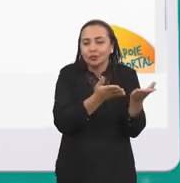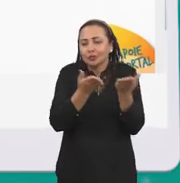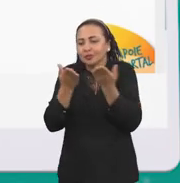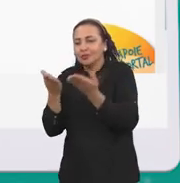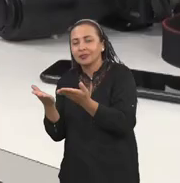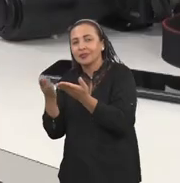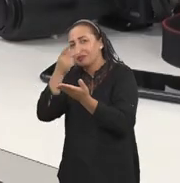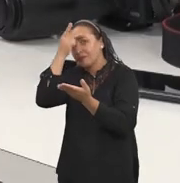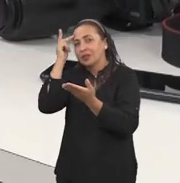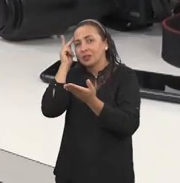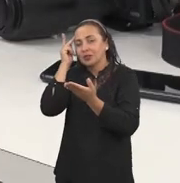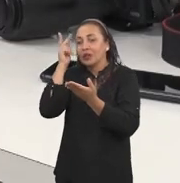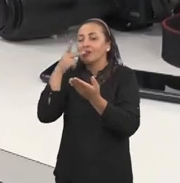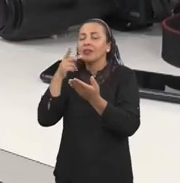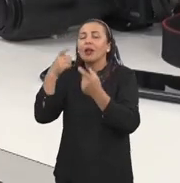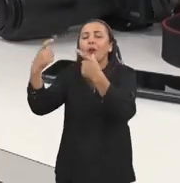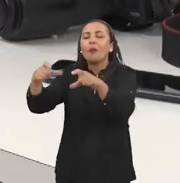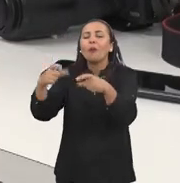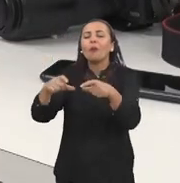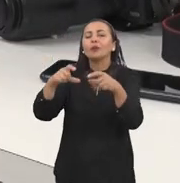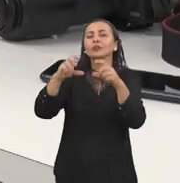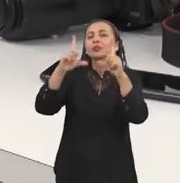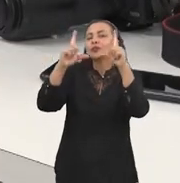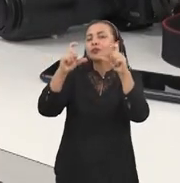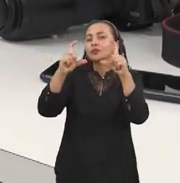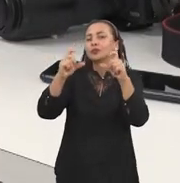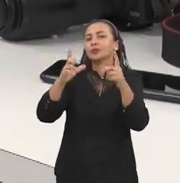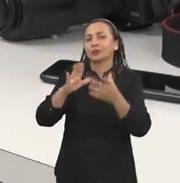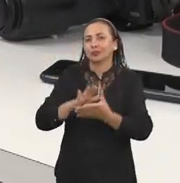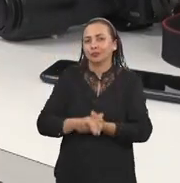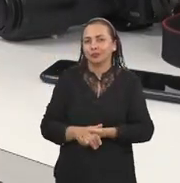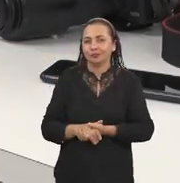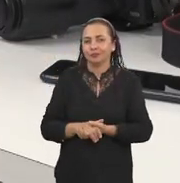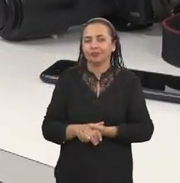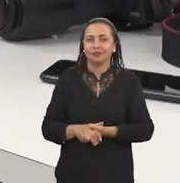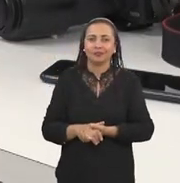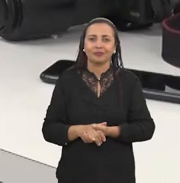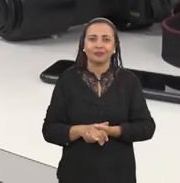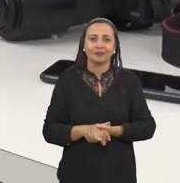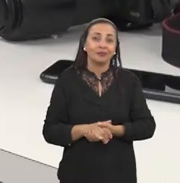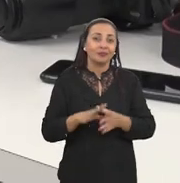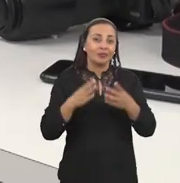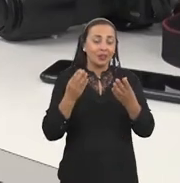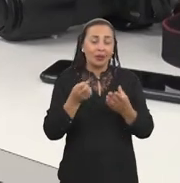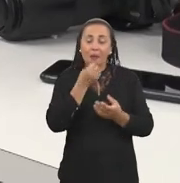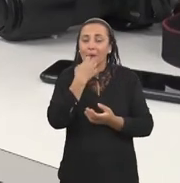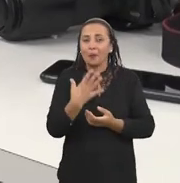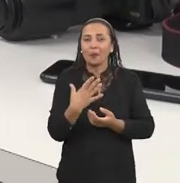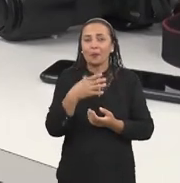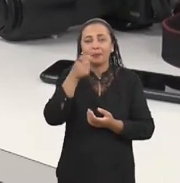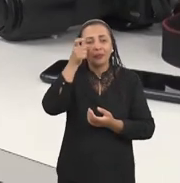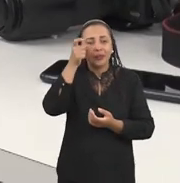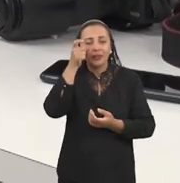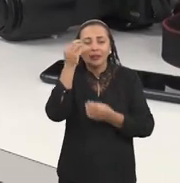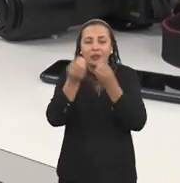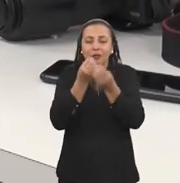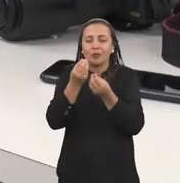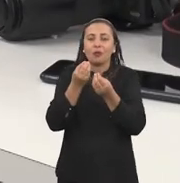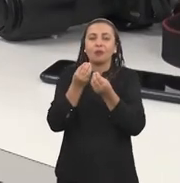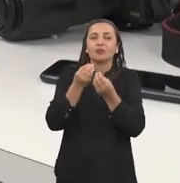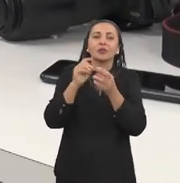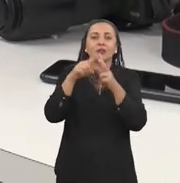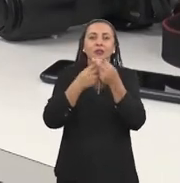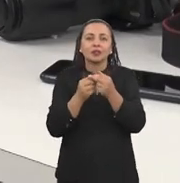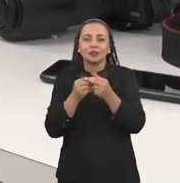convidado a indicar a localização geográfica onde foi feito o registro. Então na verdade é muito interessante como